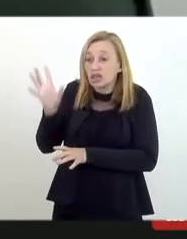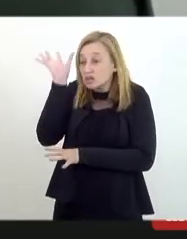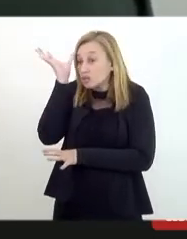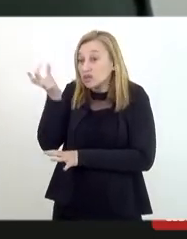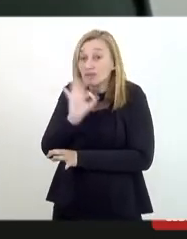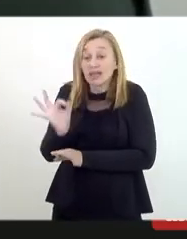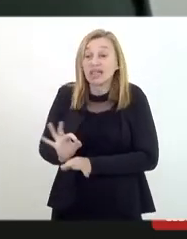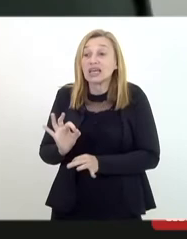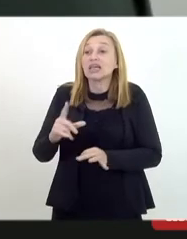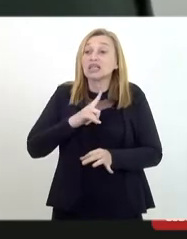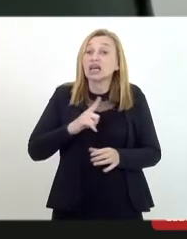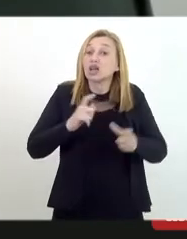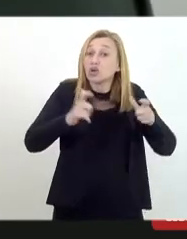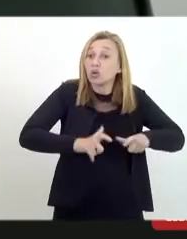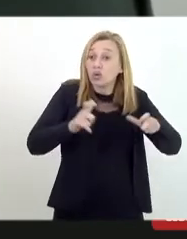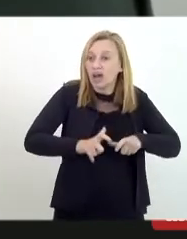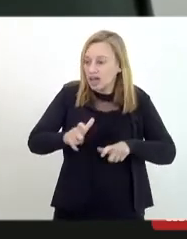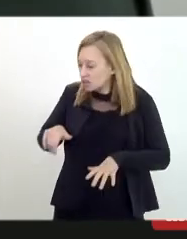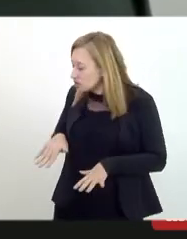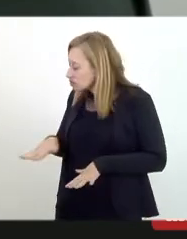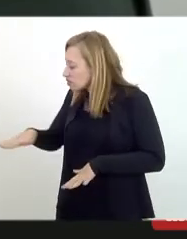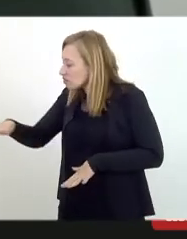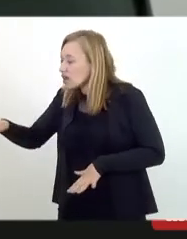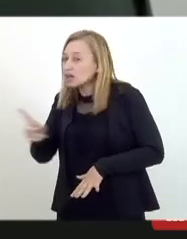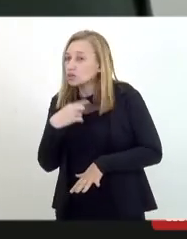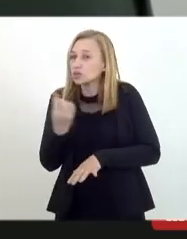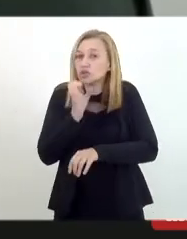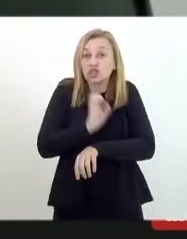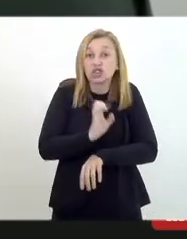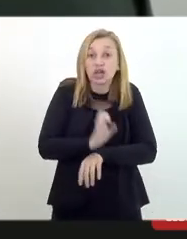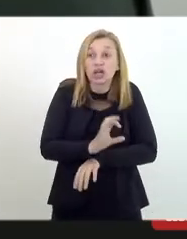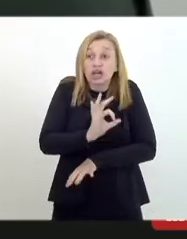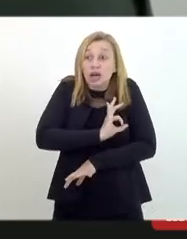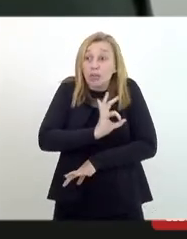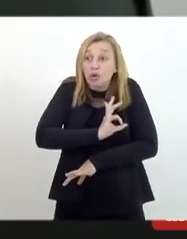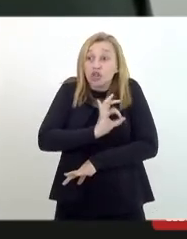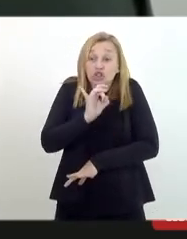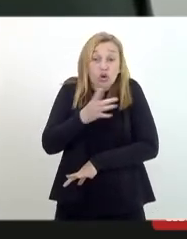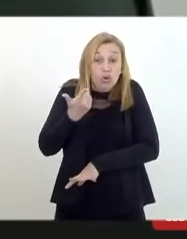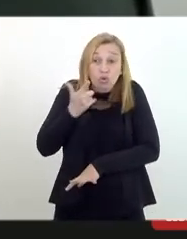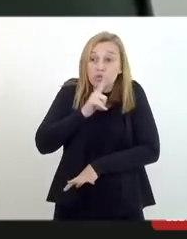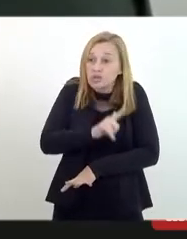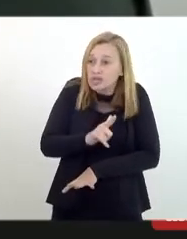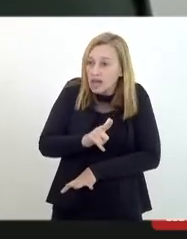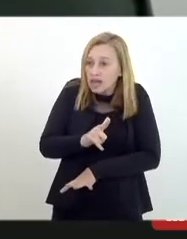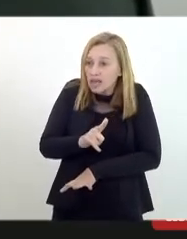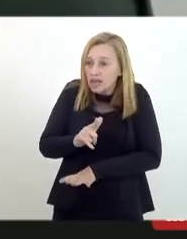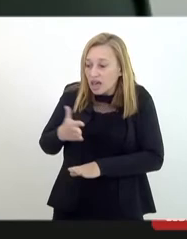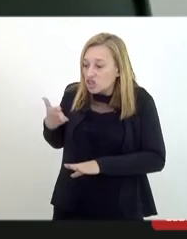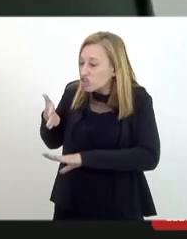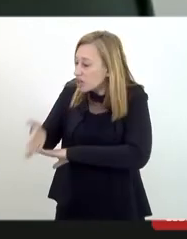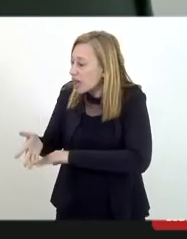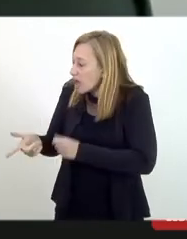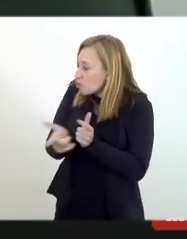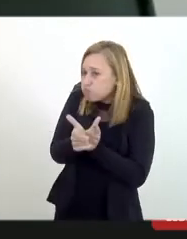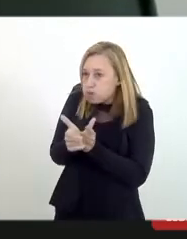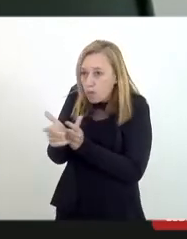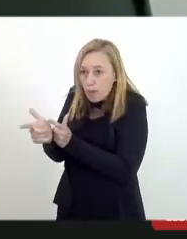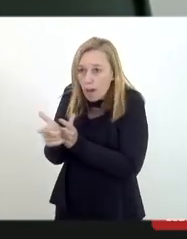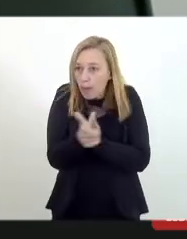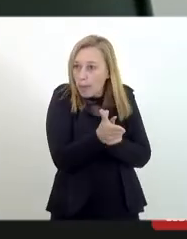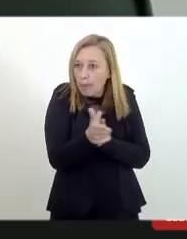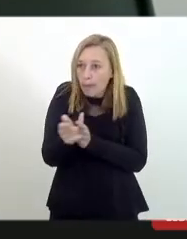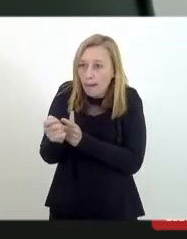territórios de favelas no nosso Estado que a polícia só consegue atuar com a repressão, com tiro, com porrada, com